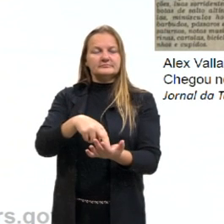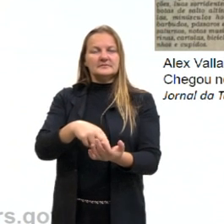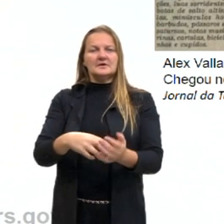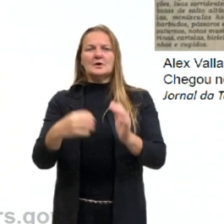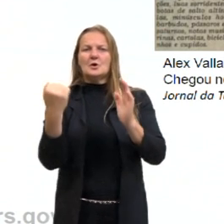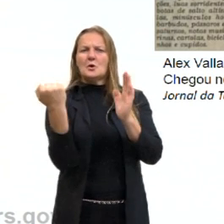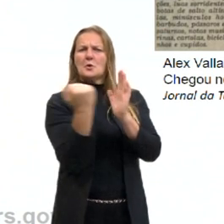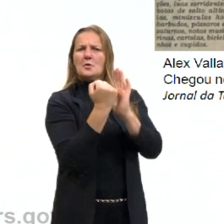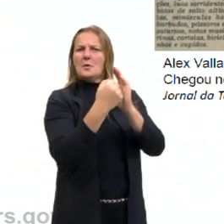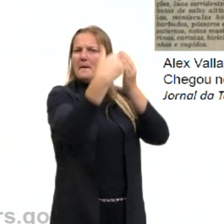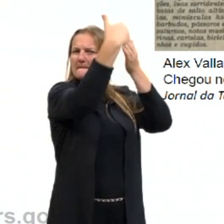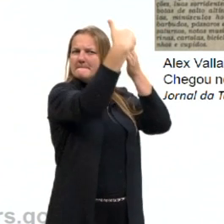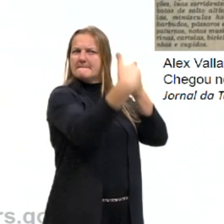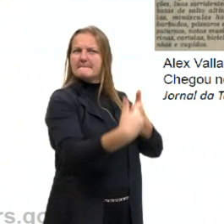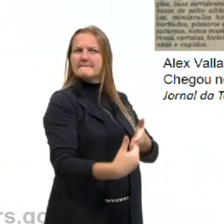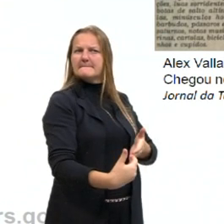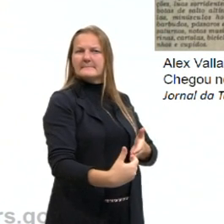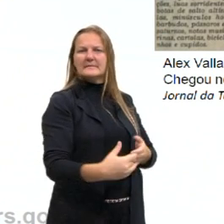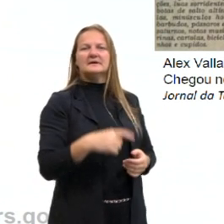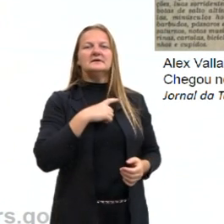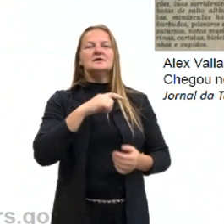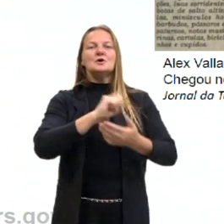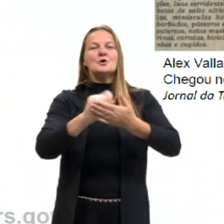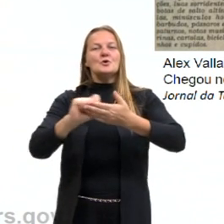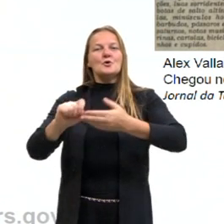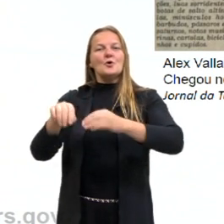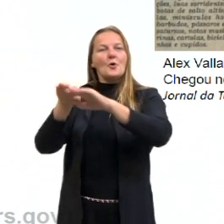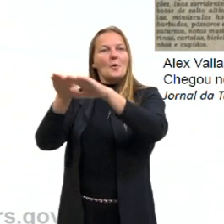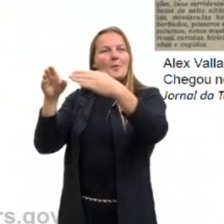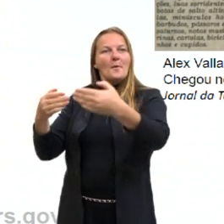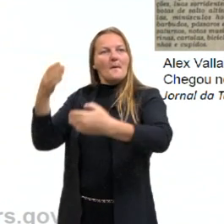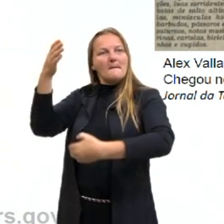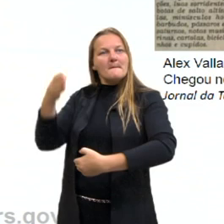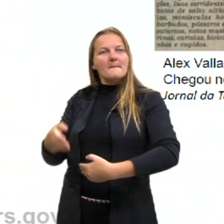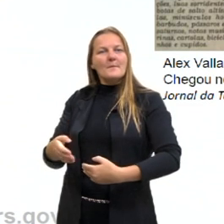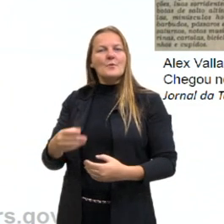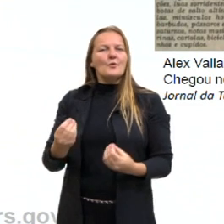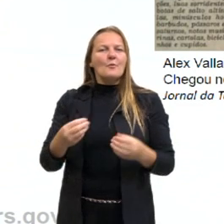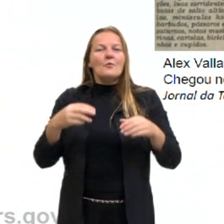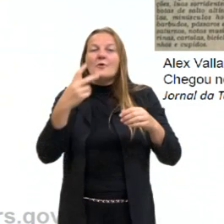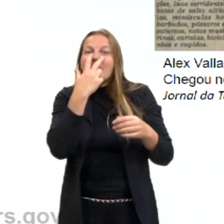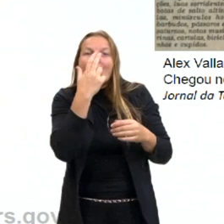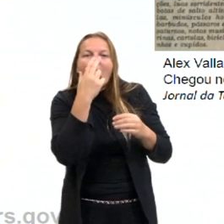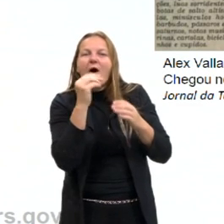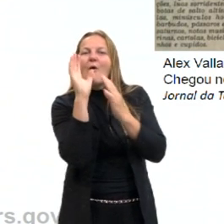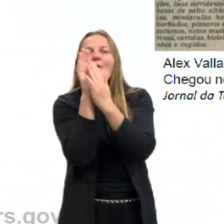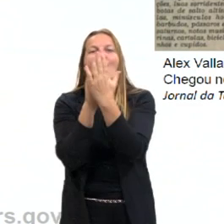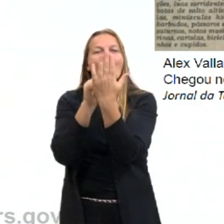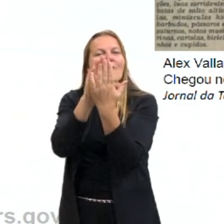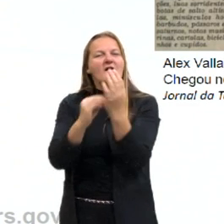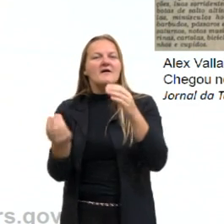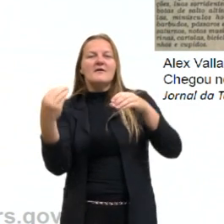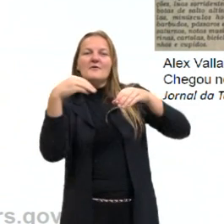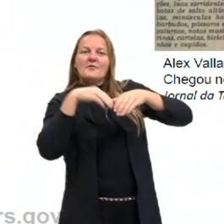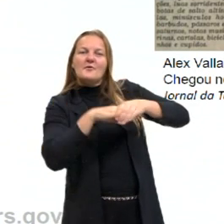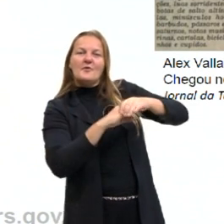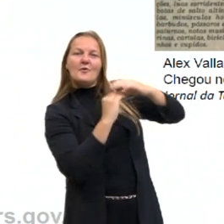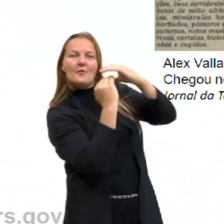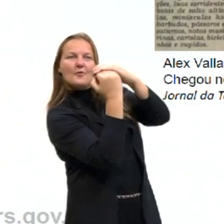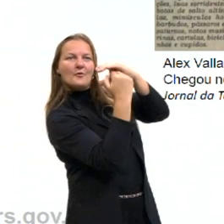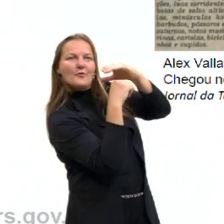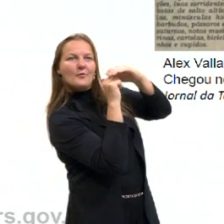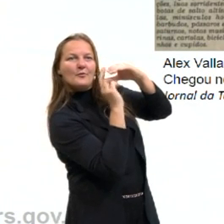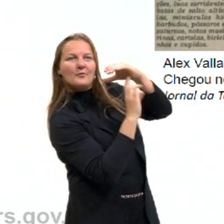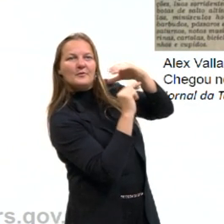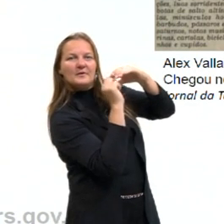paredes, de escrever no muro, remetendo lá ao nosso tempo das cavernas, onde os homens deixavam